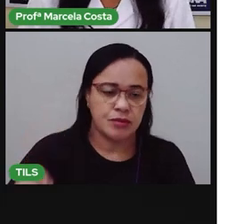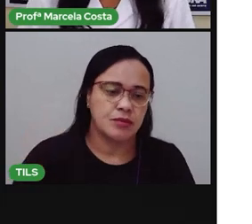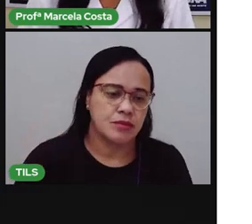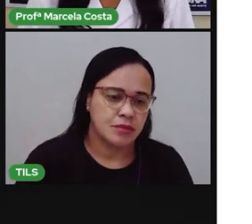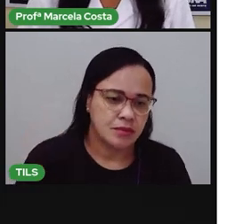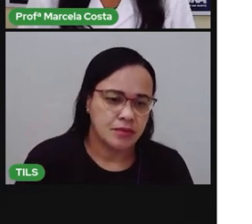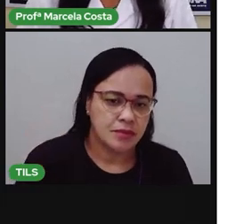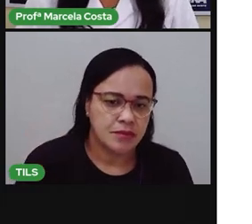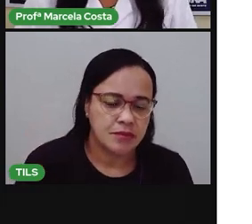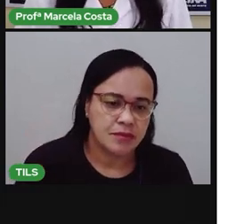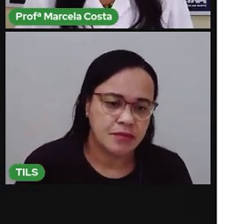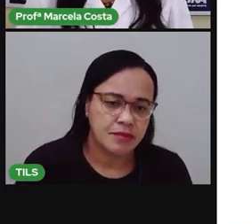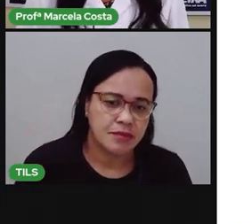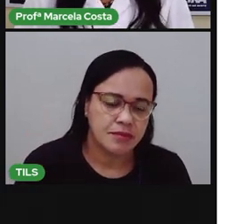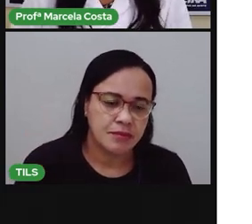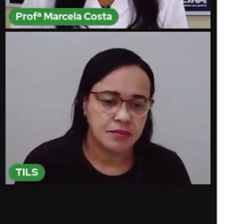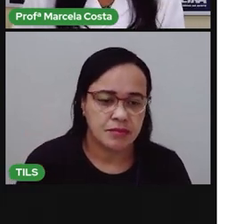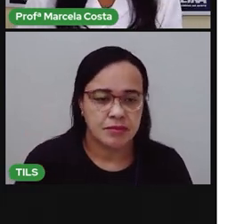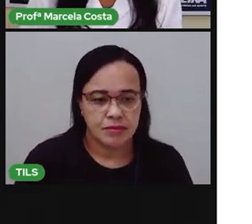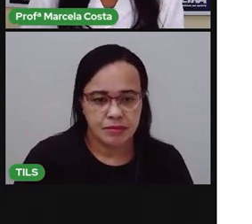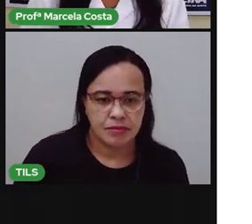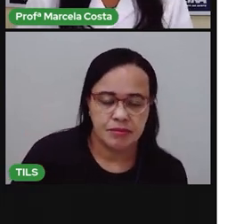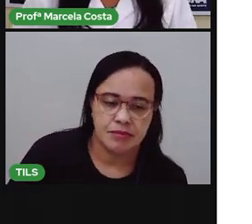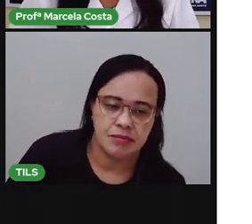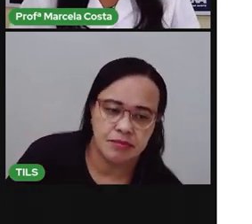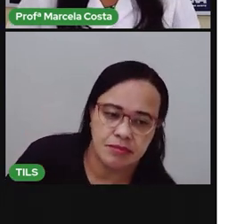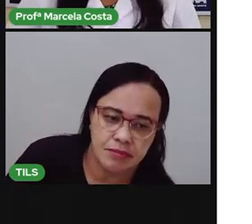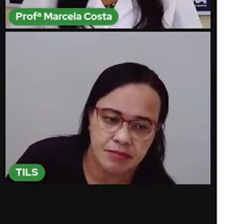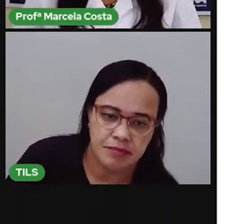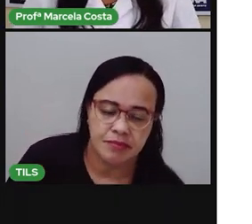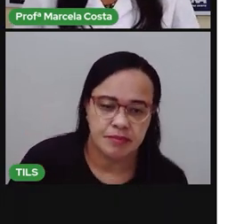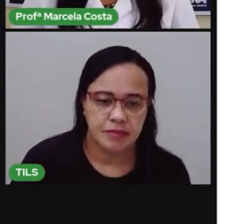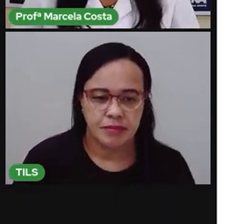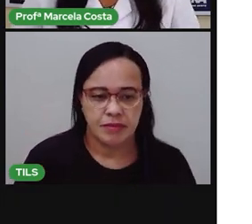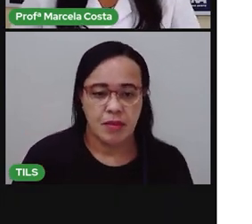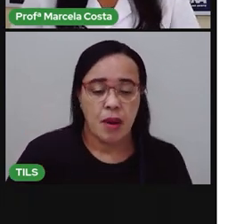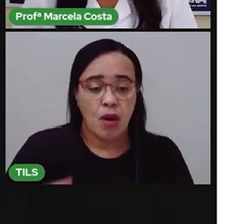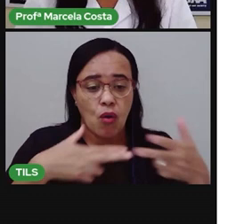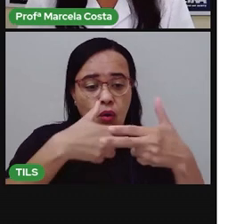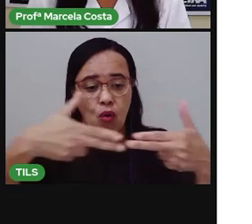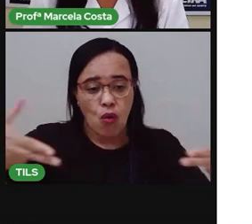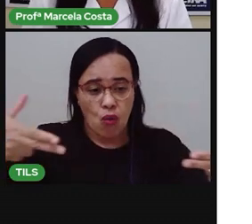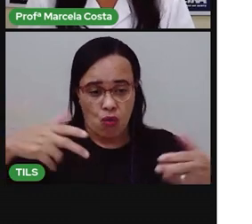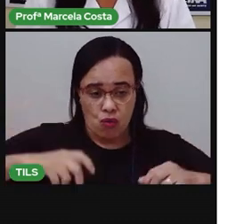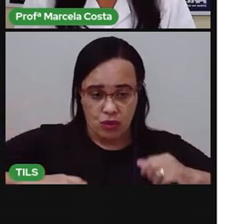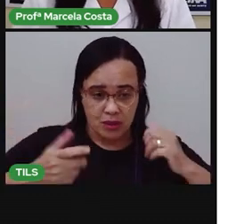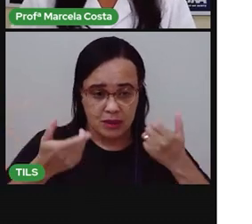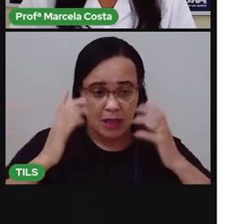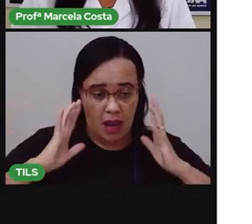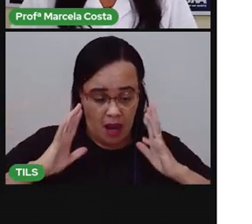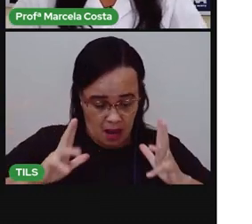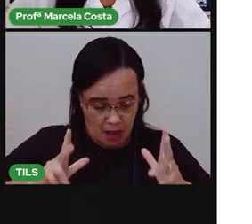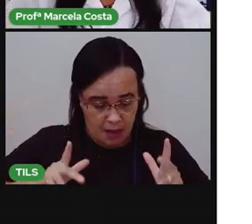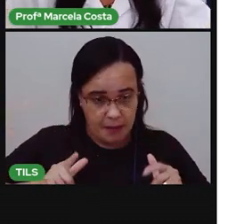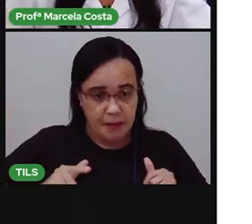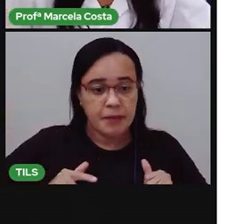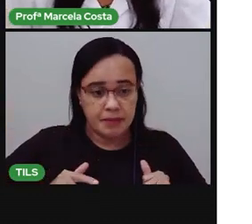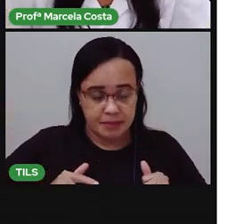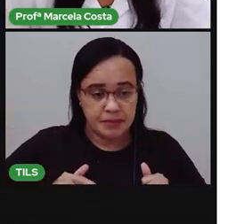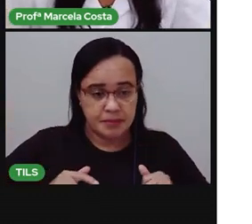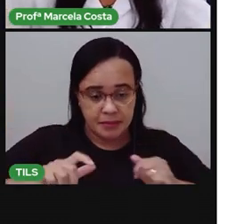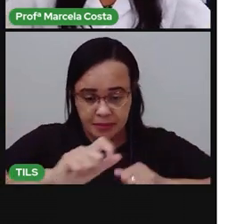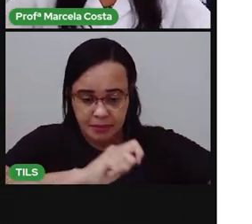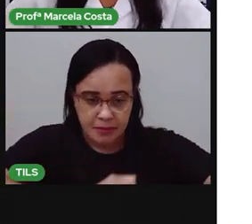Agora vamos escrever nomes de produtos de limpeza. Que produtos de